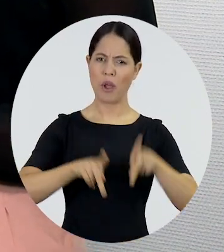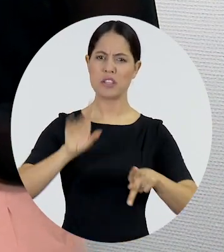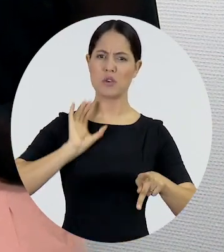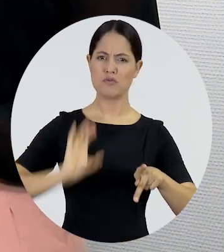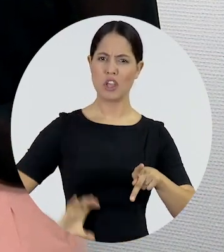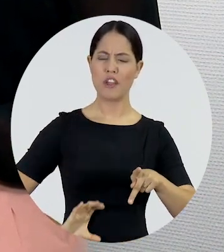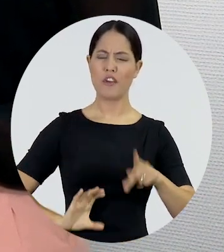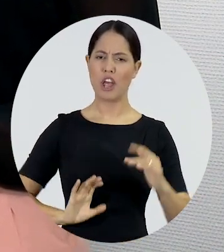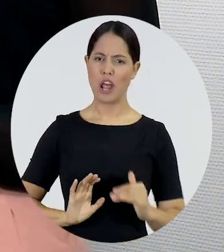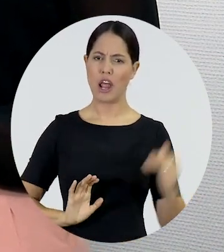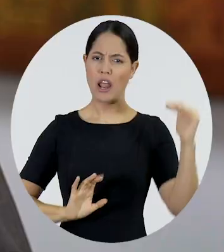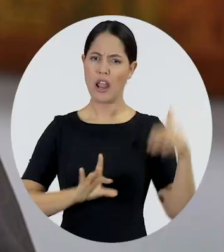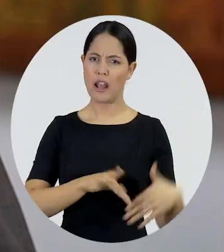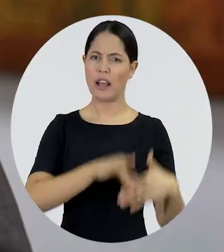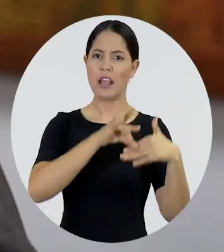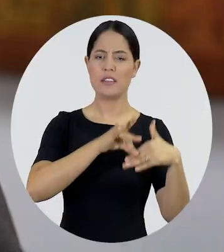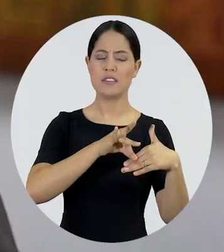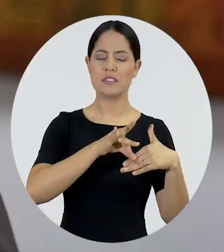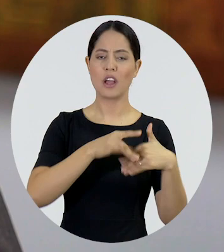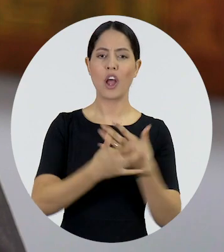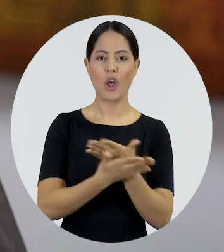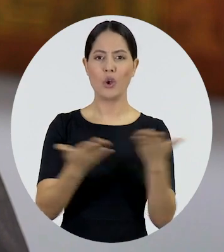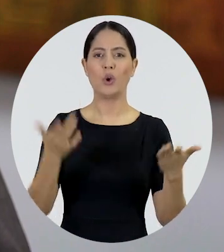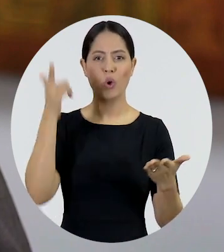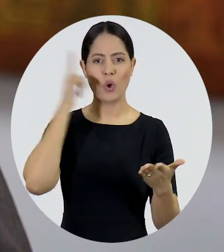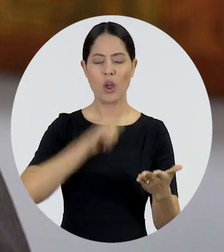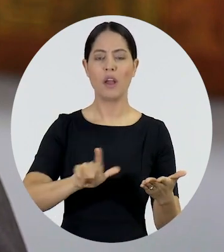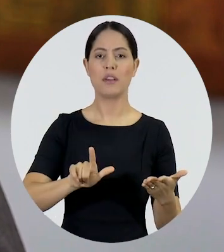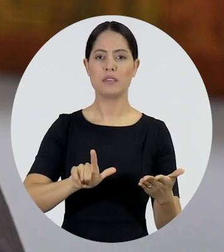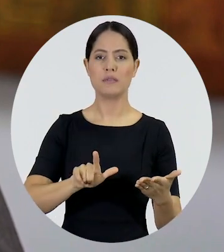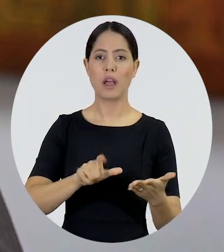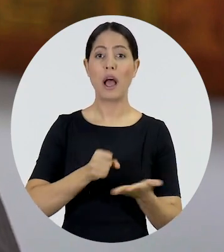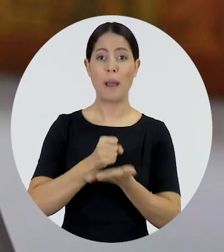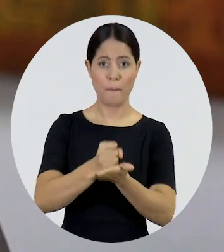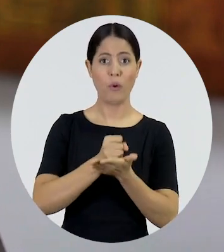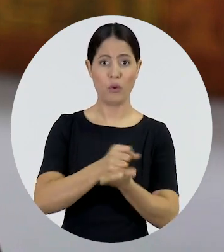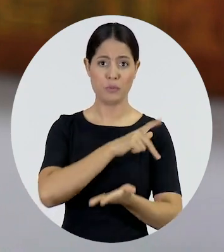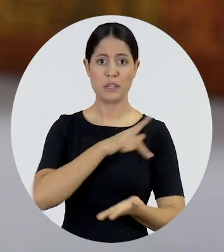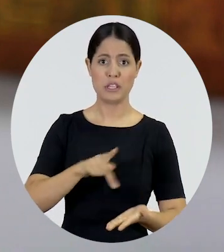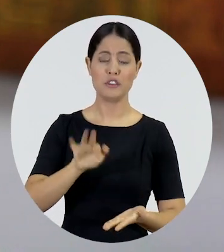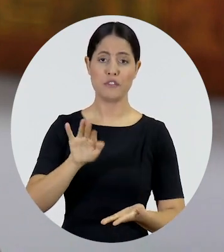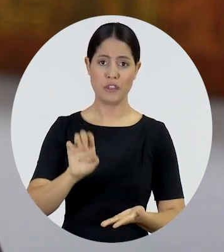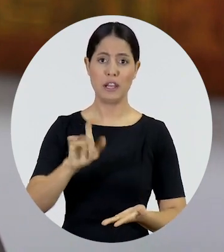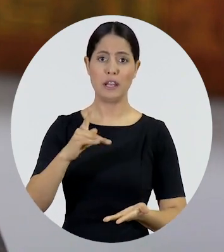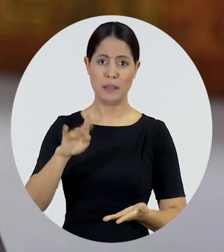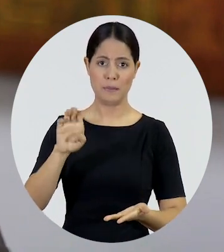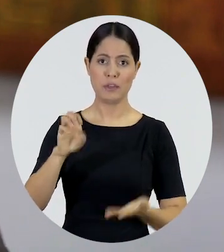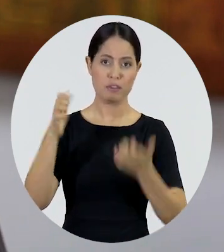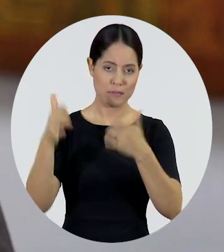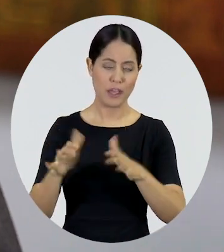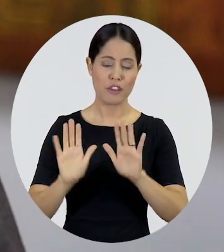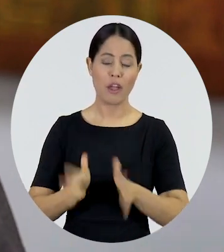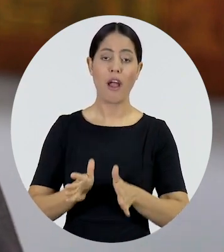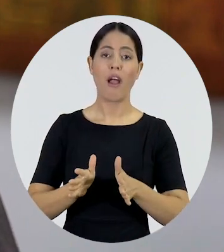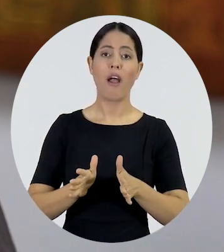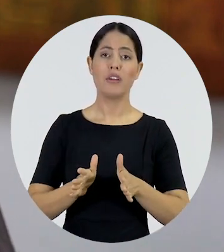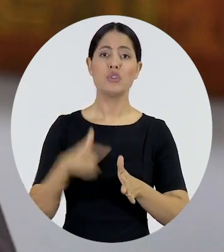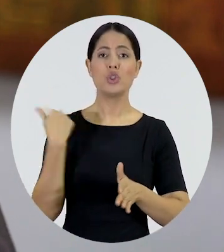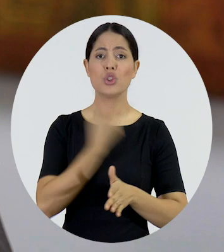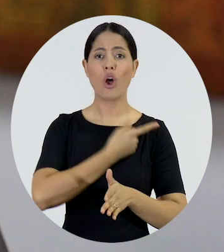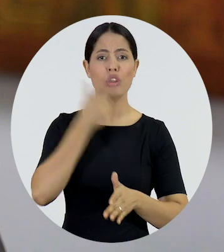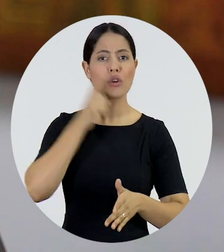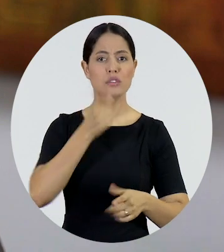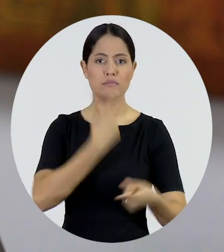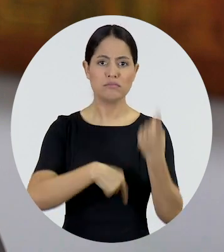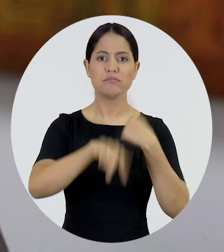dos grandes líderes, nós temos conseguido, graças ao apoio do presidente Filipe, como disse, temos conseguido